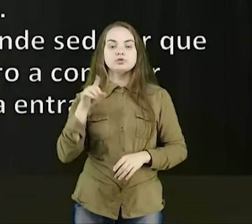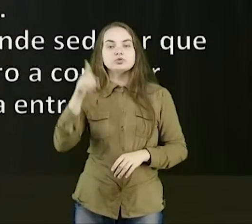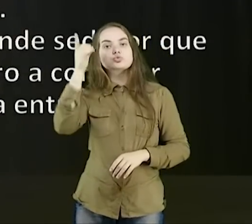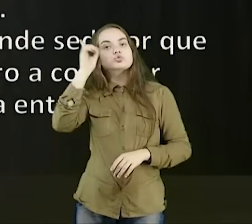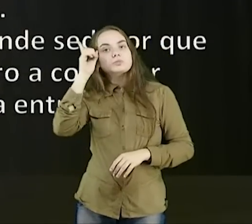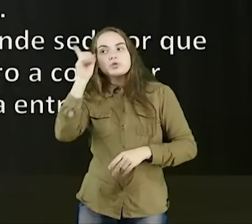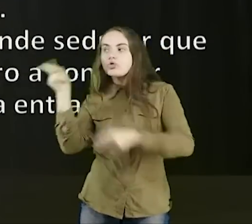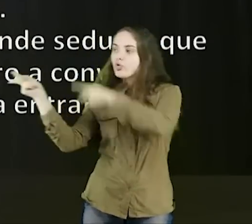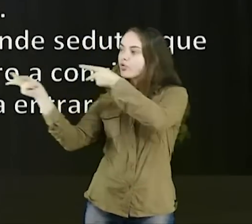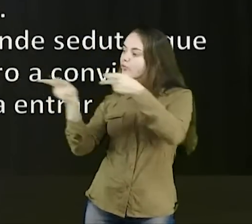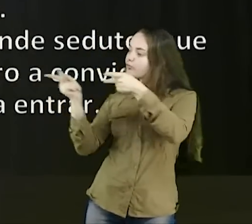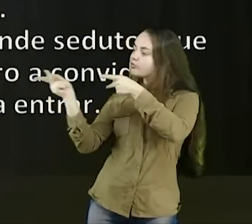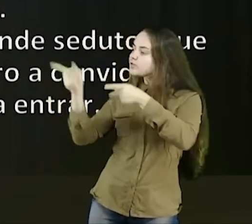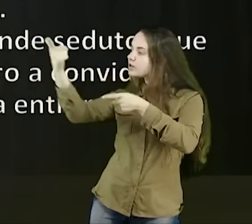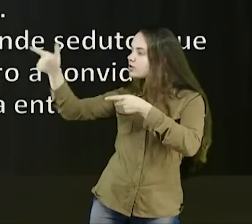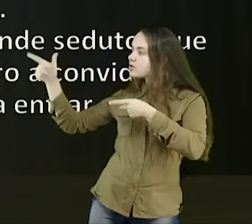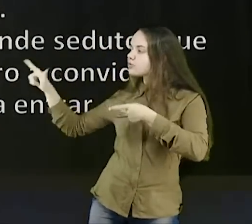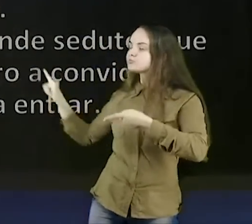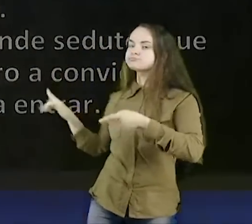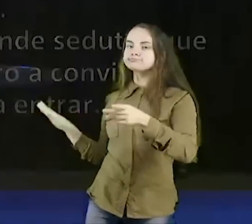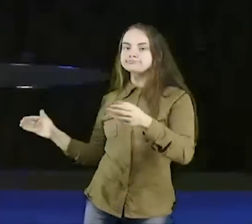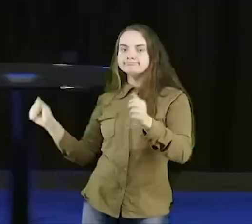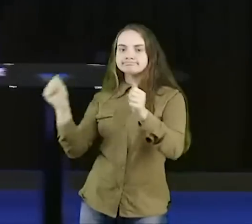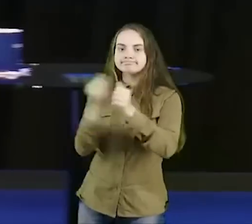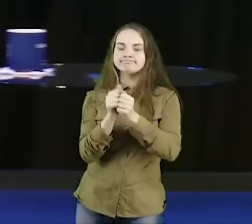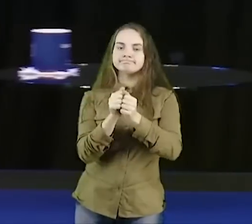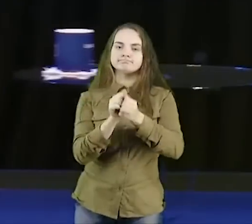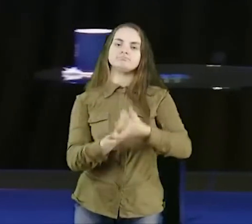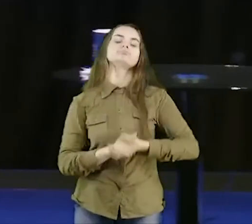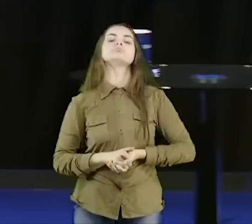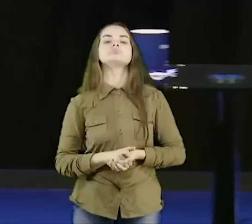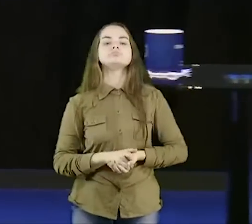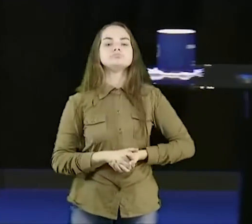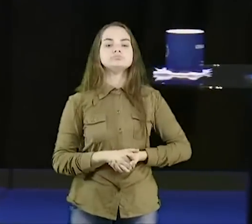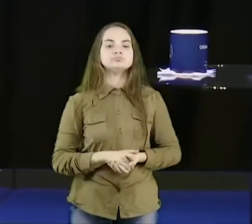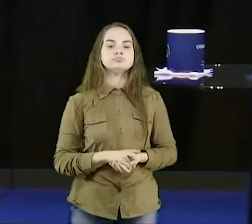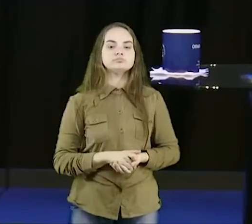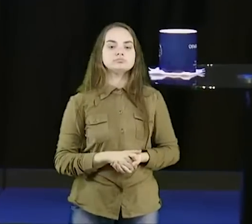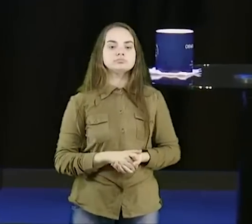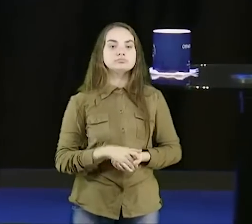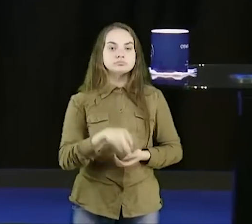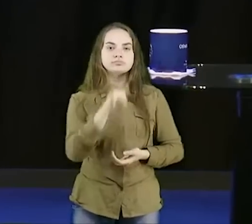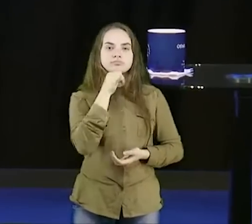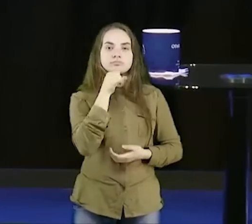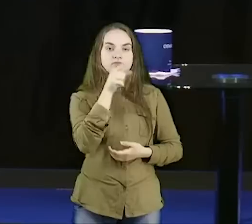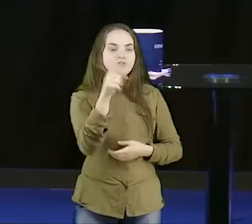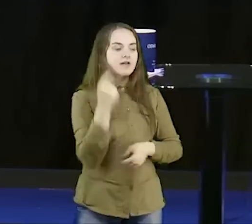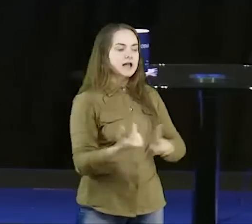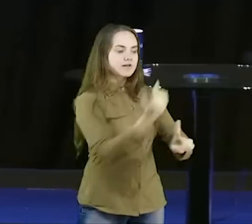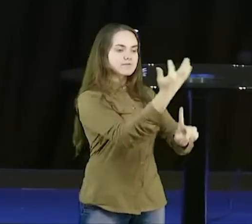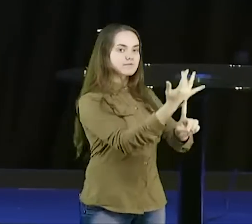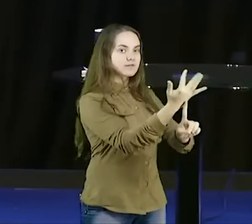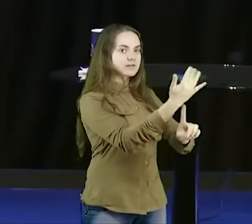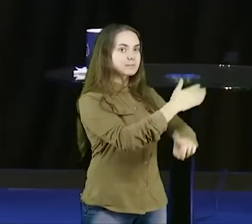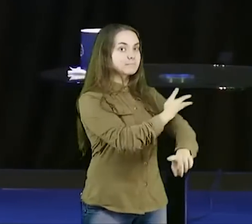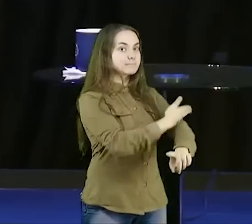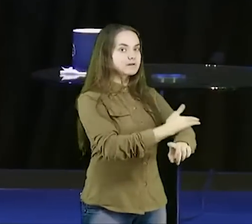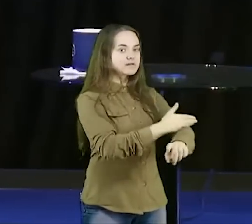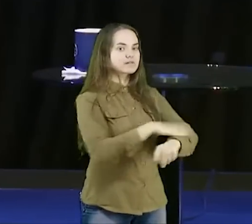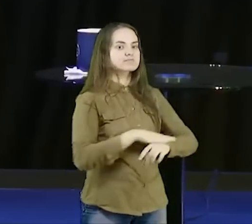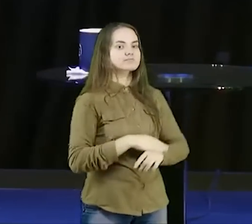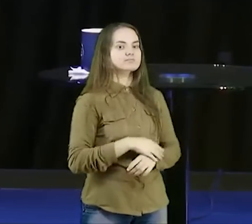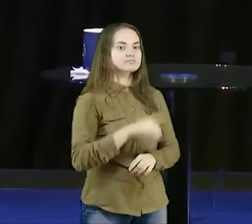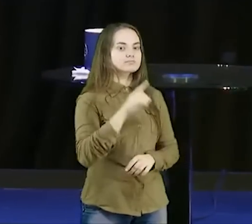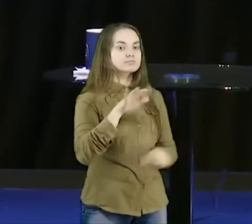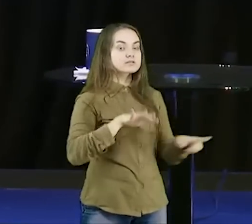para entrar, faz o seguinte, você está colocando, uma velinha branca, semana que vem, você vai trazer, uma